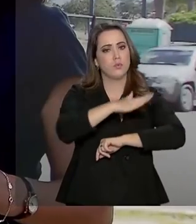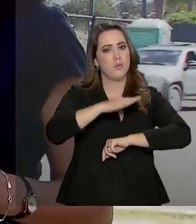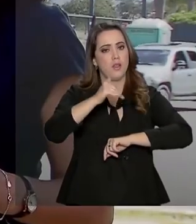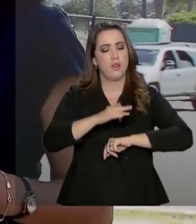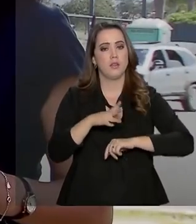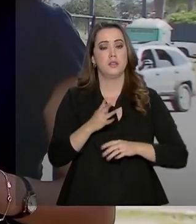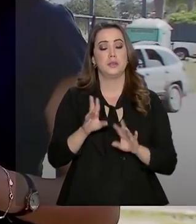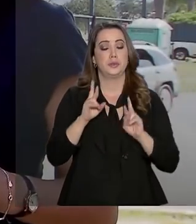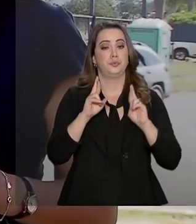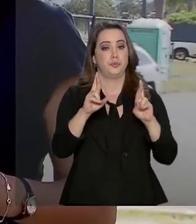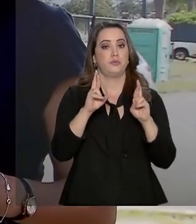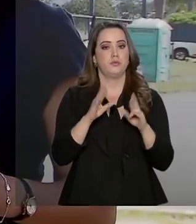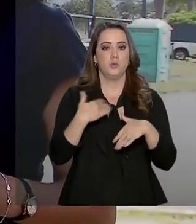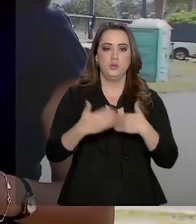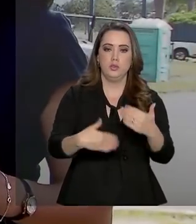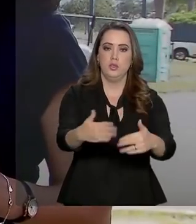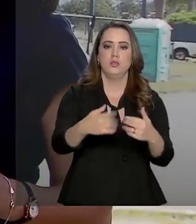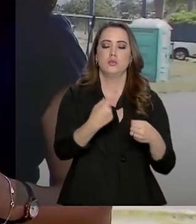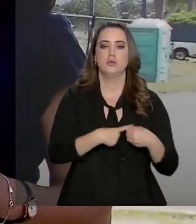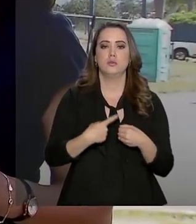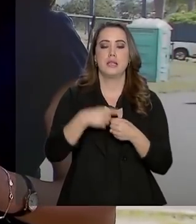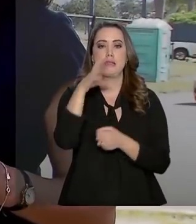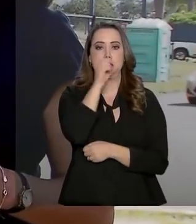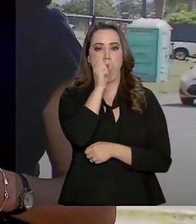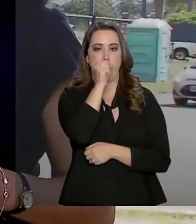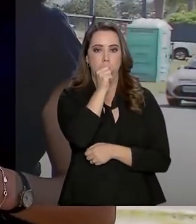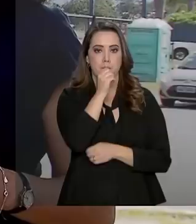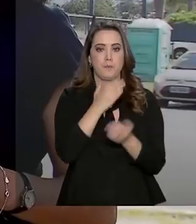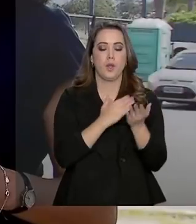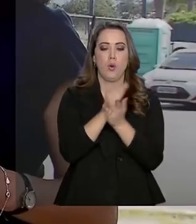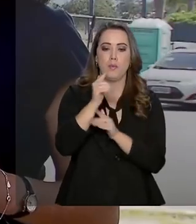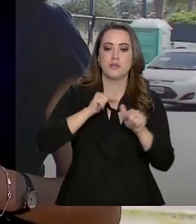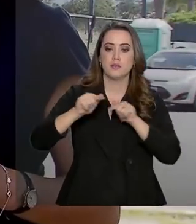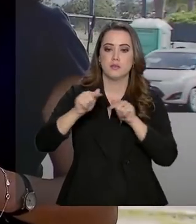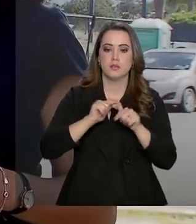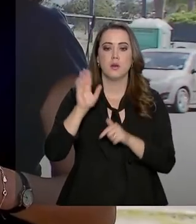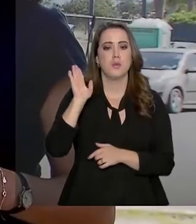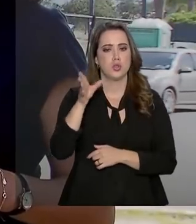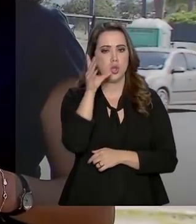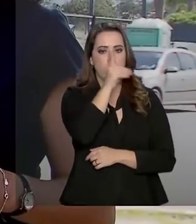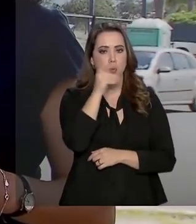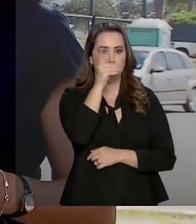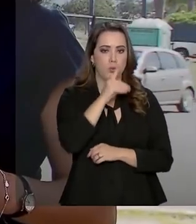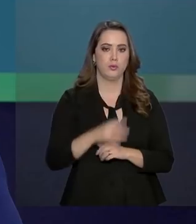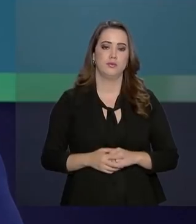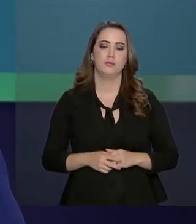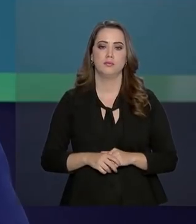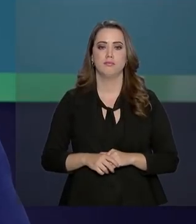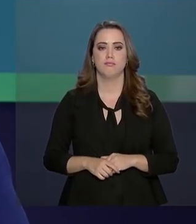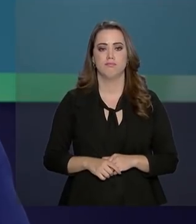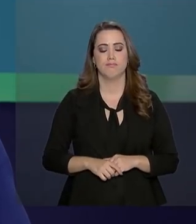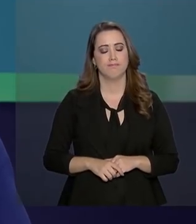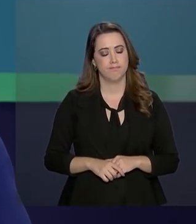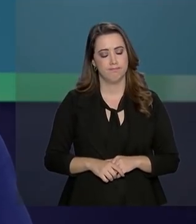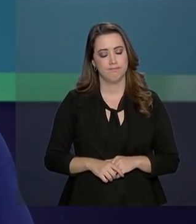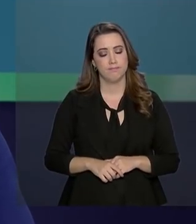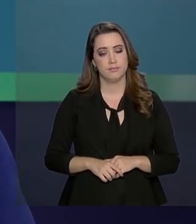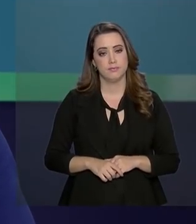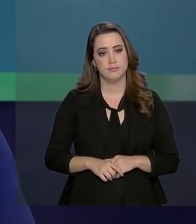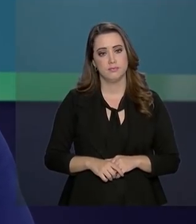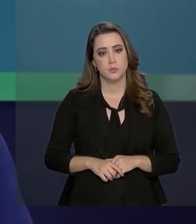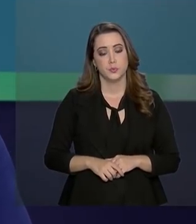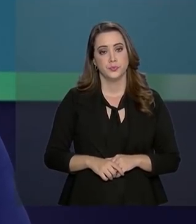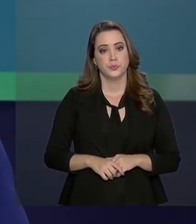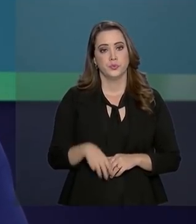A previsão é de que sigam para a cidade no sábado e comecem a trabalhar já no domingo. E o ministro do